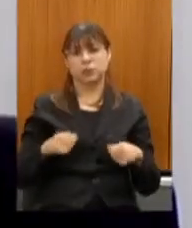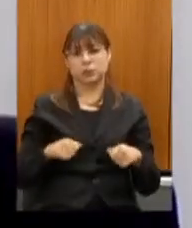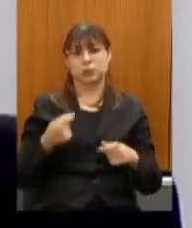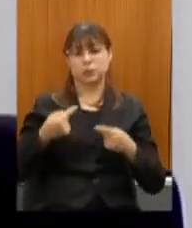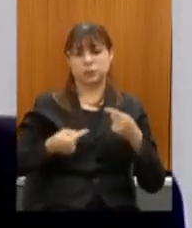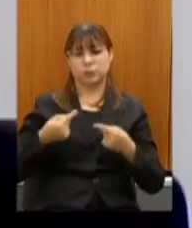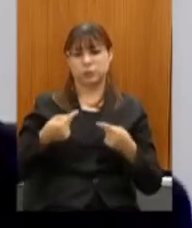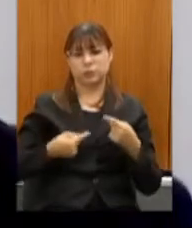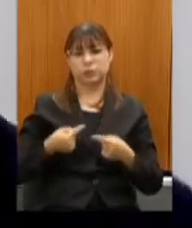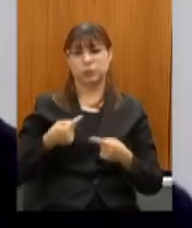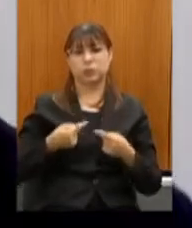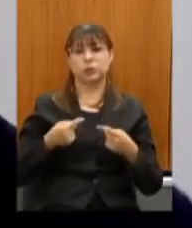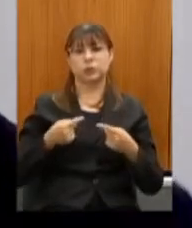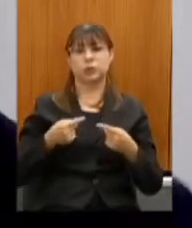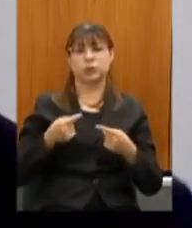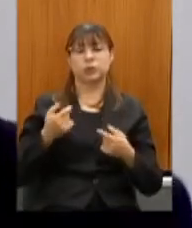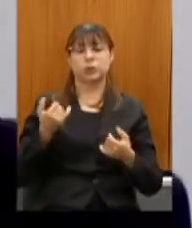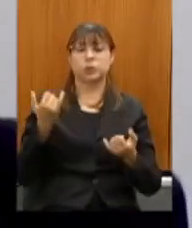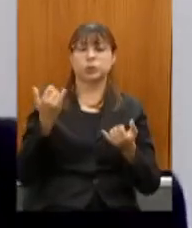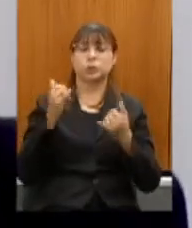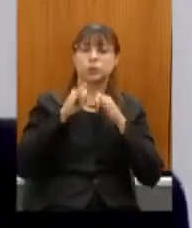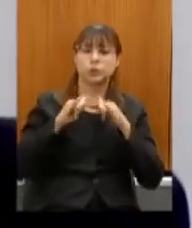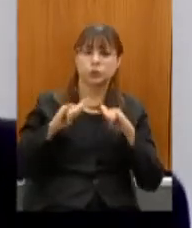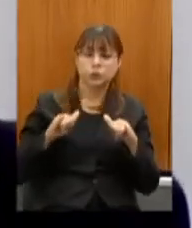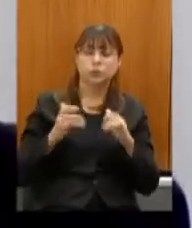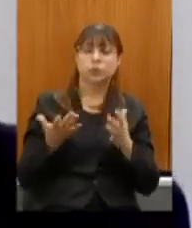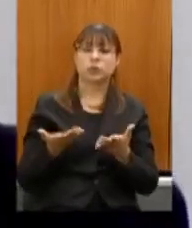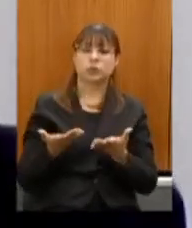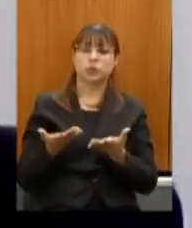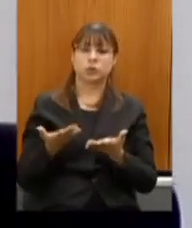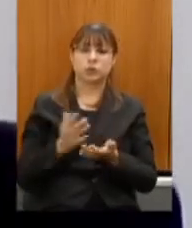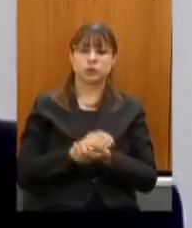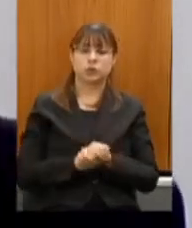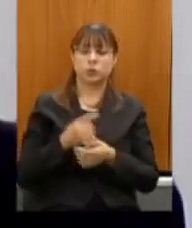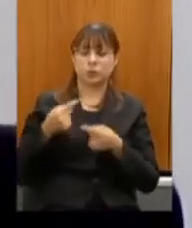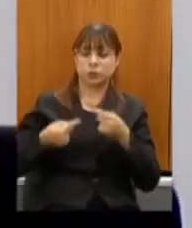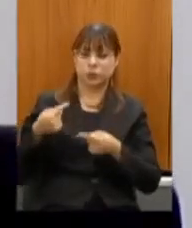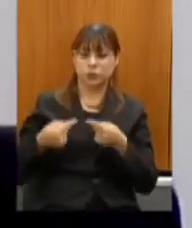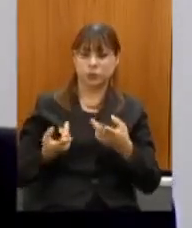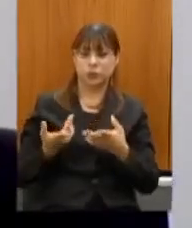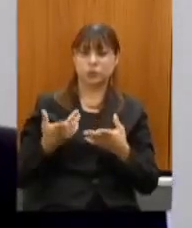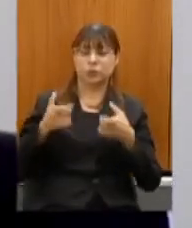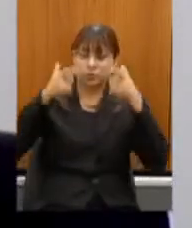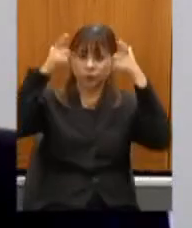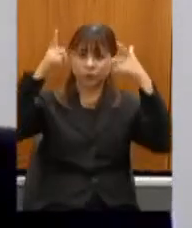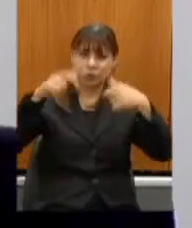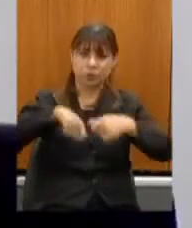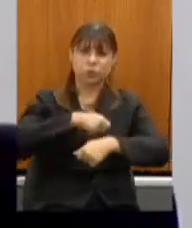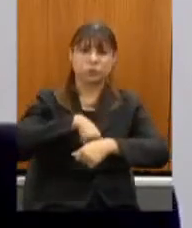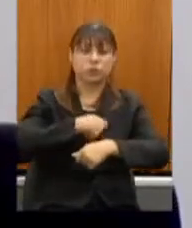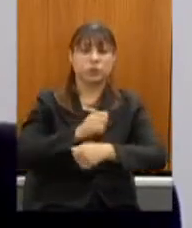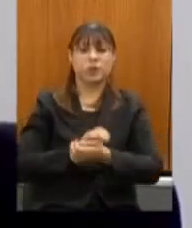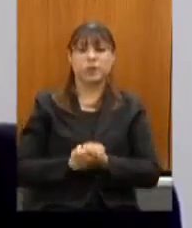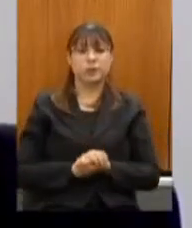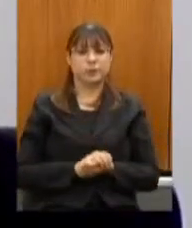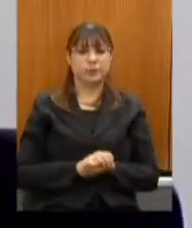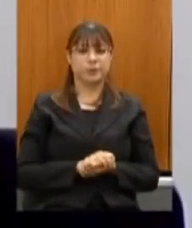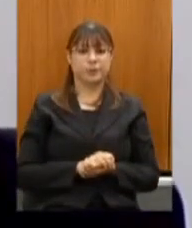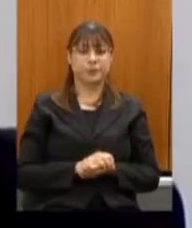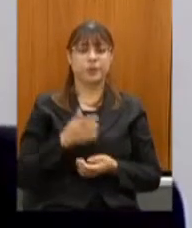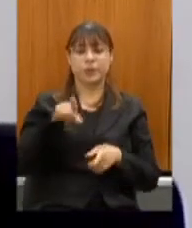divulgação de suas riquezas culturais turísticas gastronômicas em outros estados e também em outros países